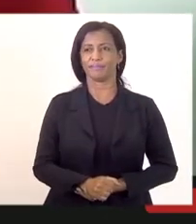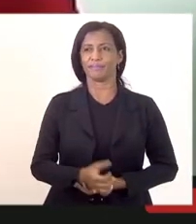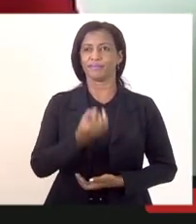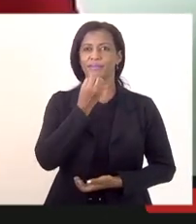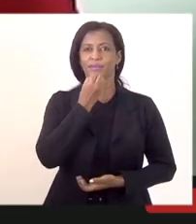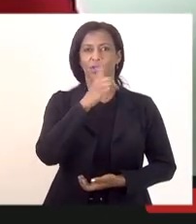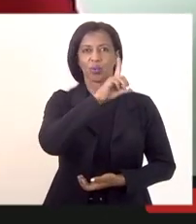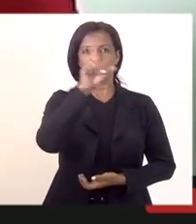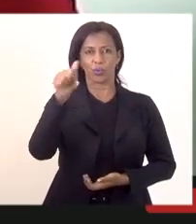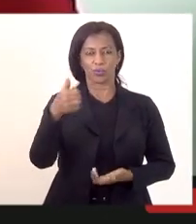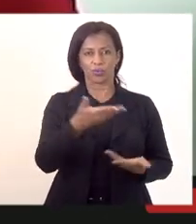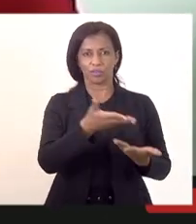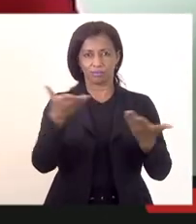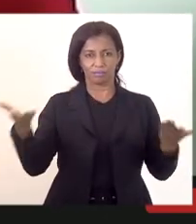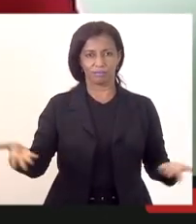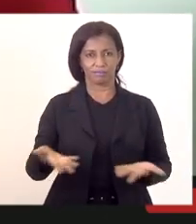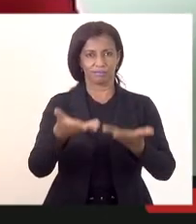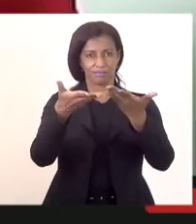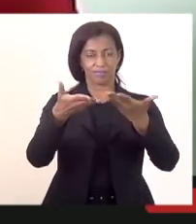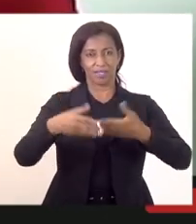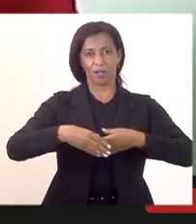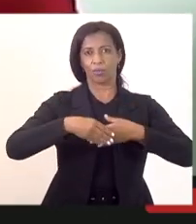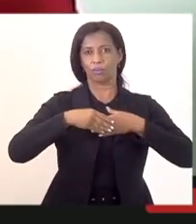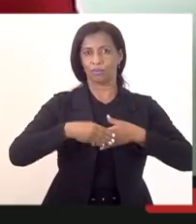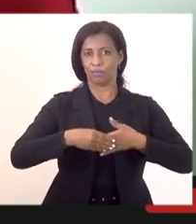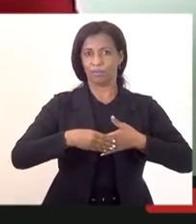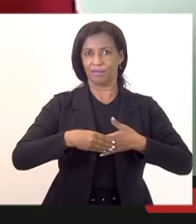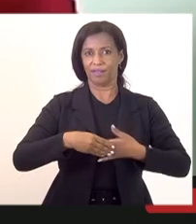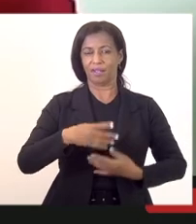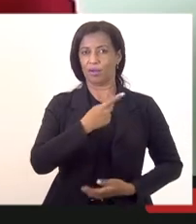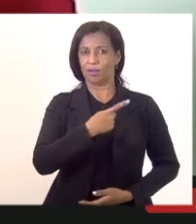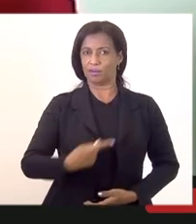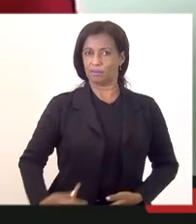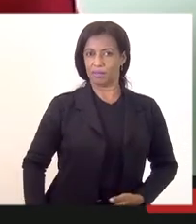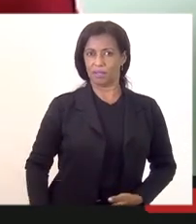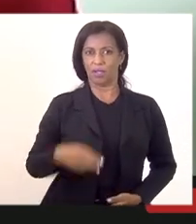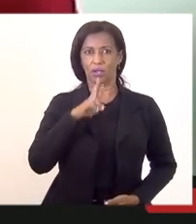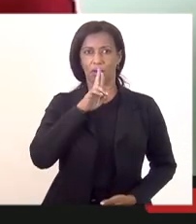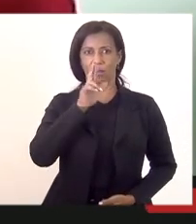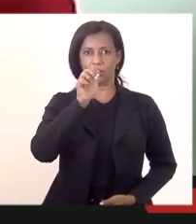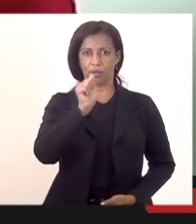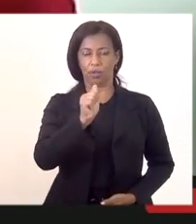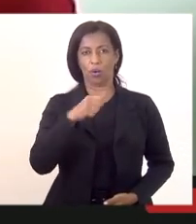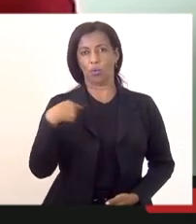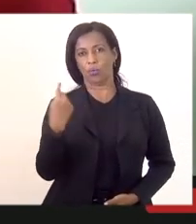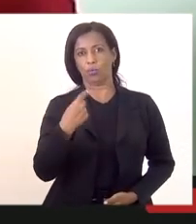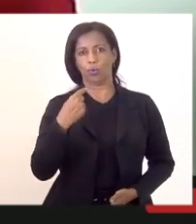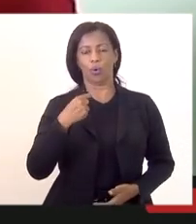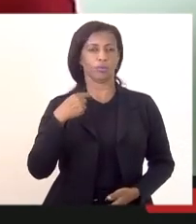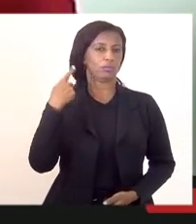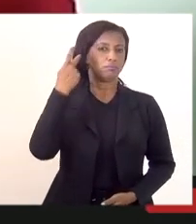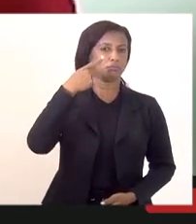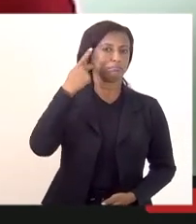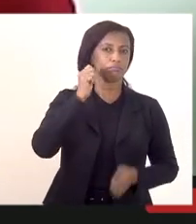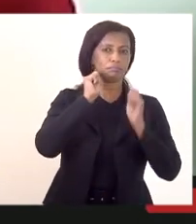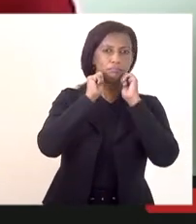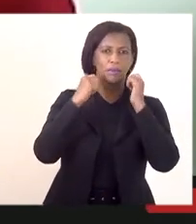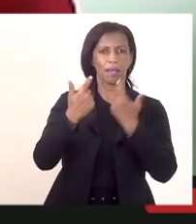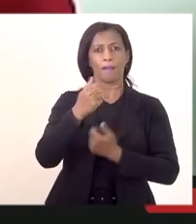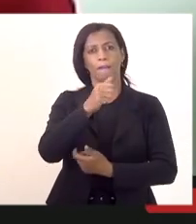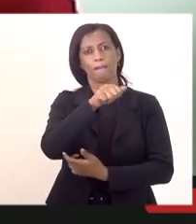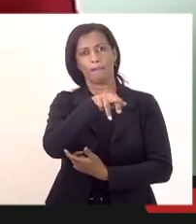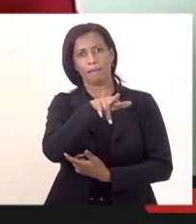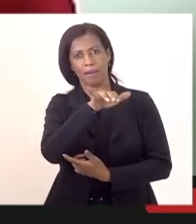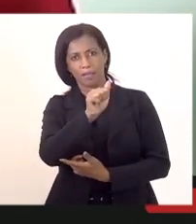eu quero cumprimentar o nosso presidente Rodrigo Molim, cumprimentar os nossos companheiros do Parlamento, Flávio Serafine, Marcelo Dino,